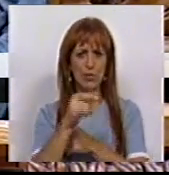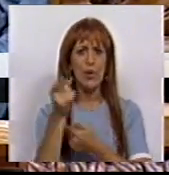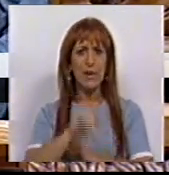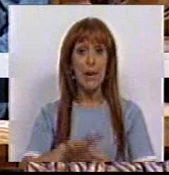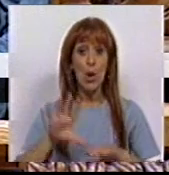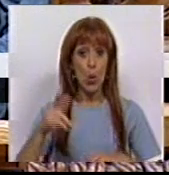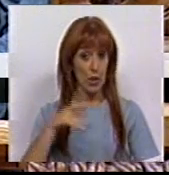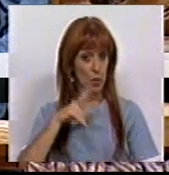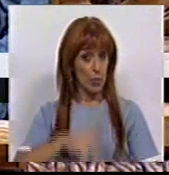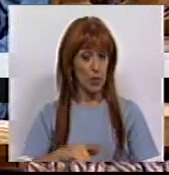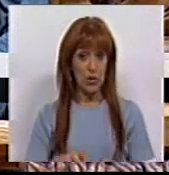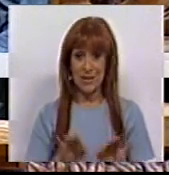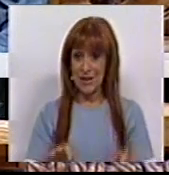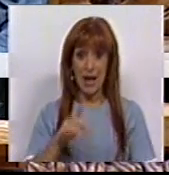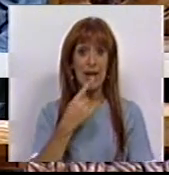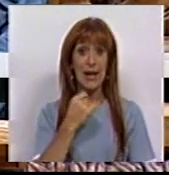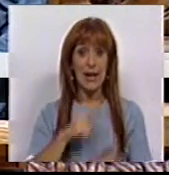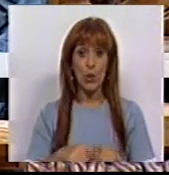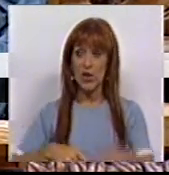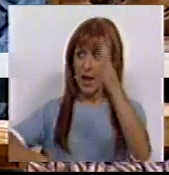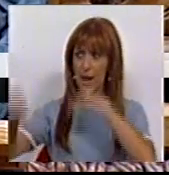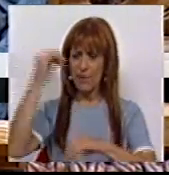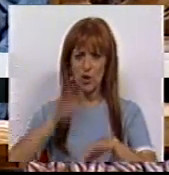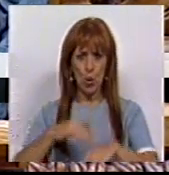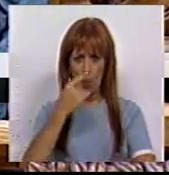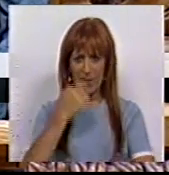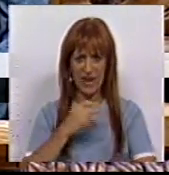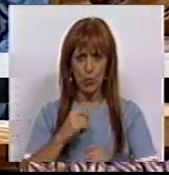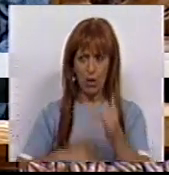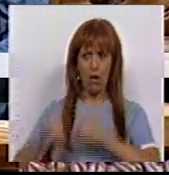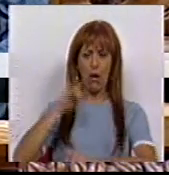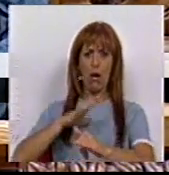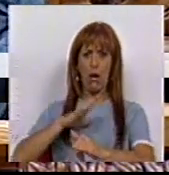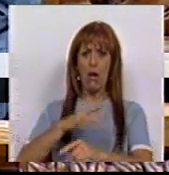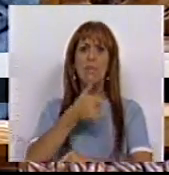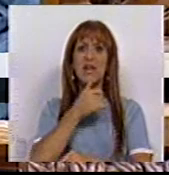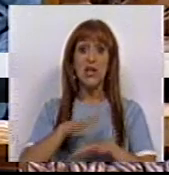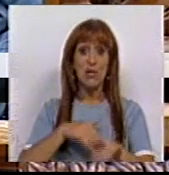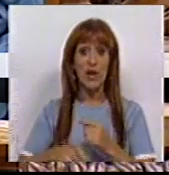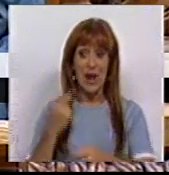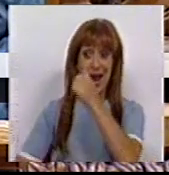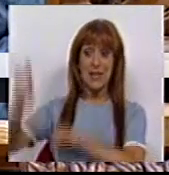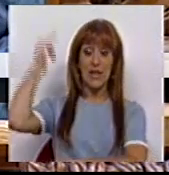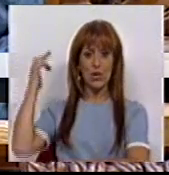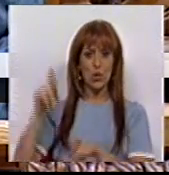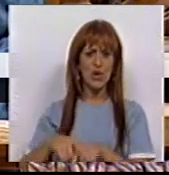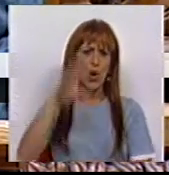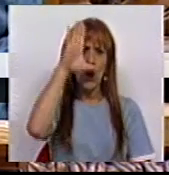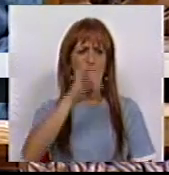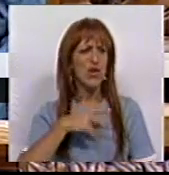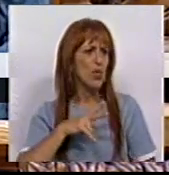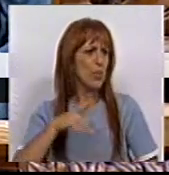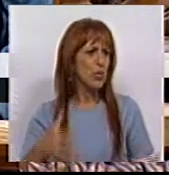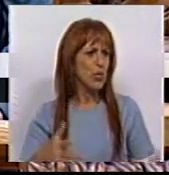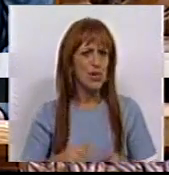Quando países como o Reino Unido aprendem com os erros e recuam nas medidas tomadas há anos atrás, é o Governo